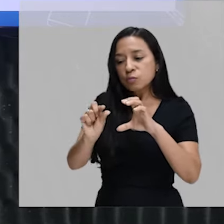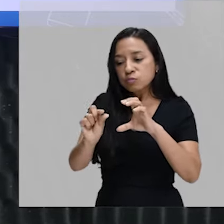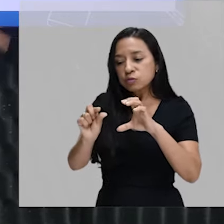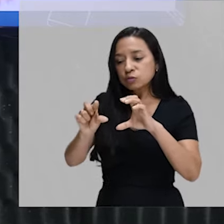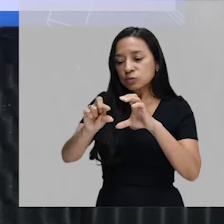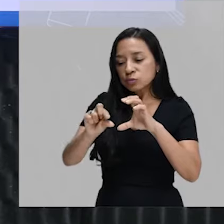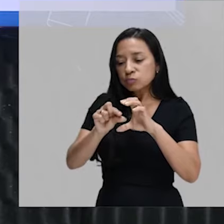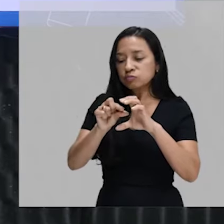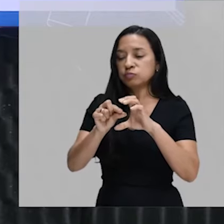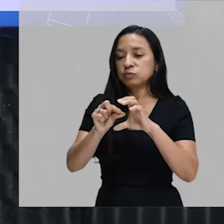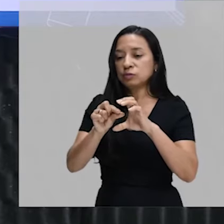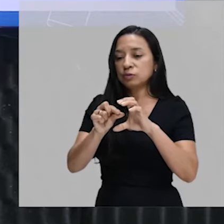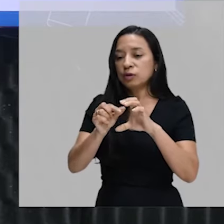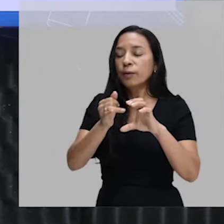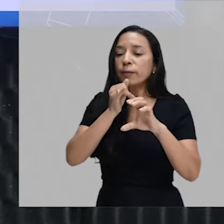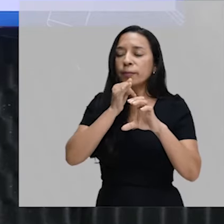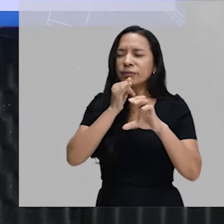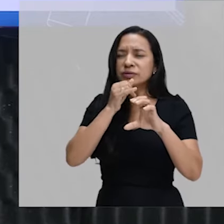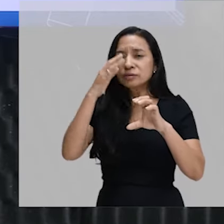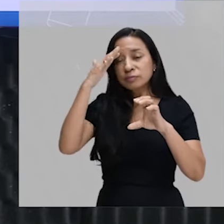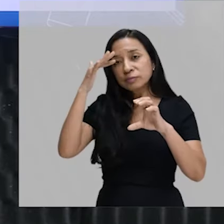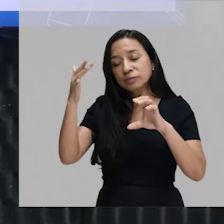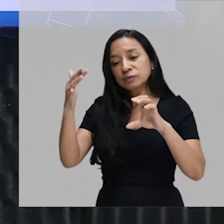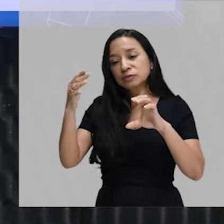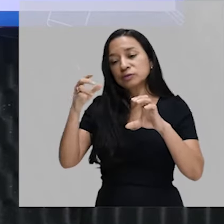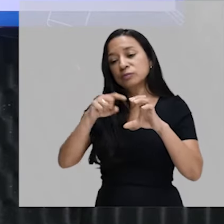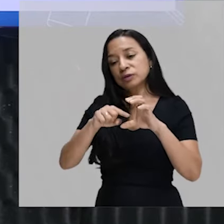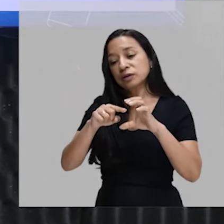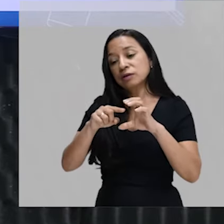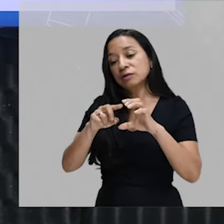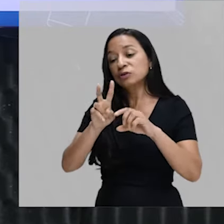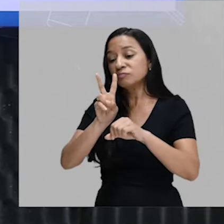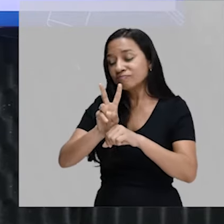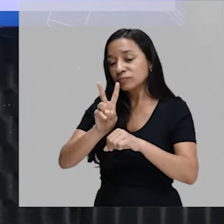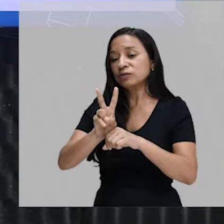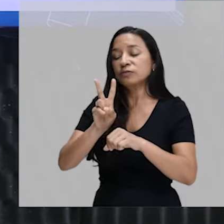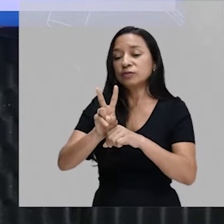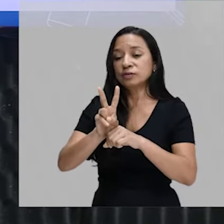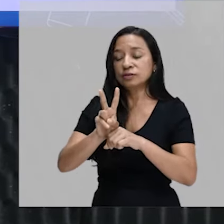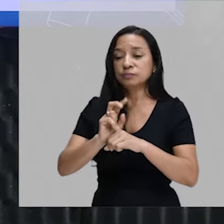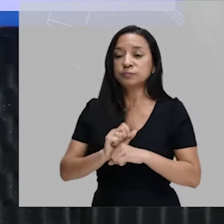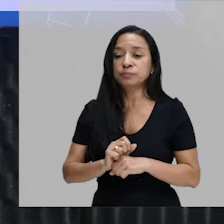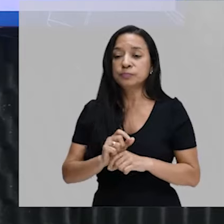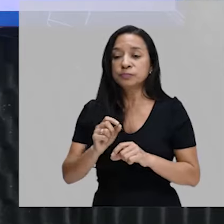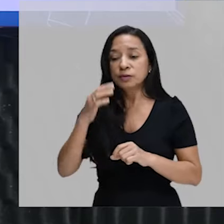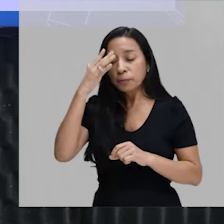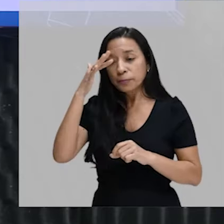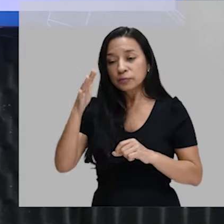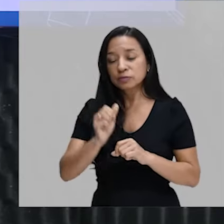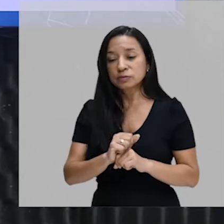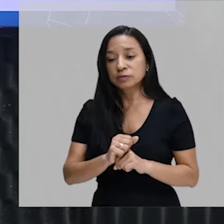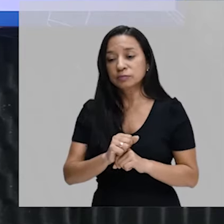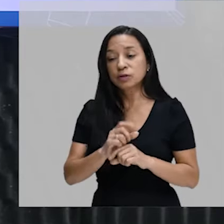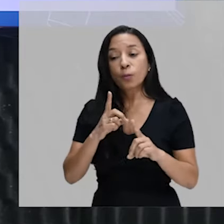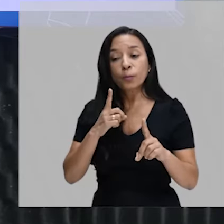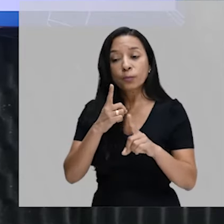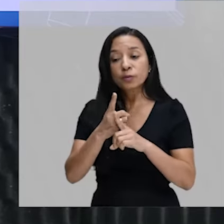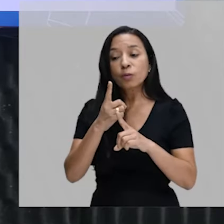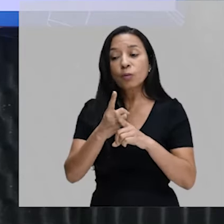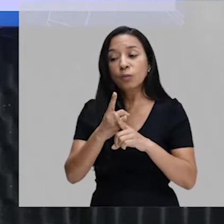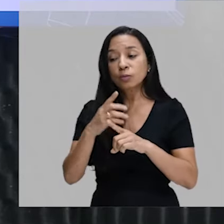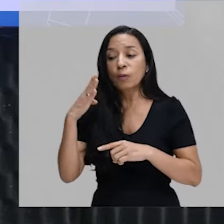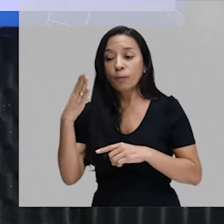Por exemplo, imagine uma célula de defesa, um leucócito, que é uma célula de defesa. Quando ela encontra uma